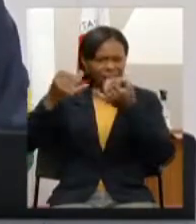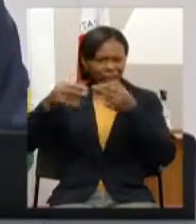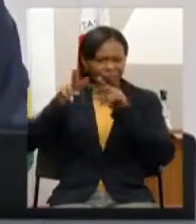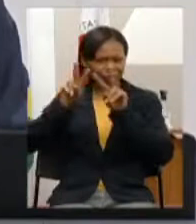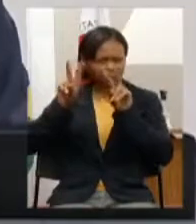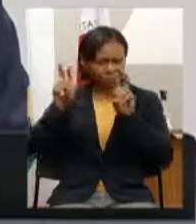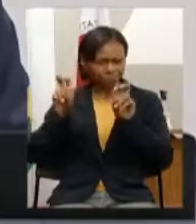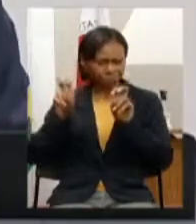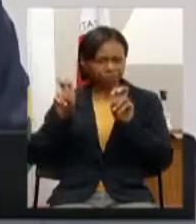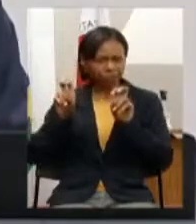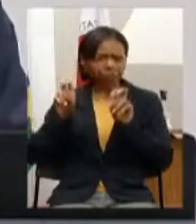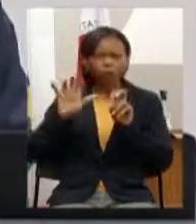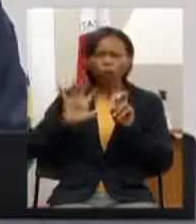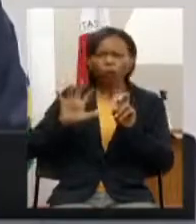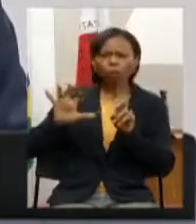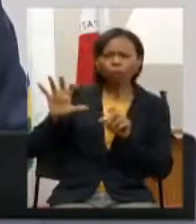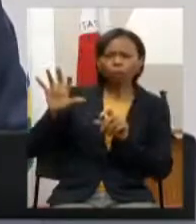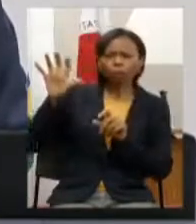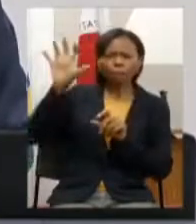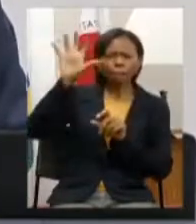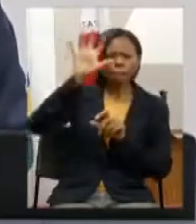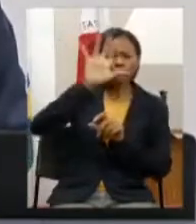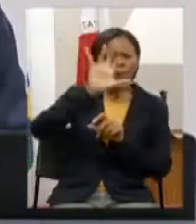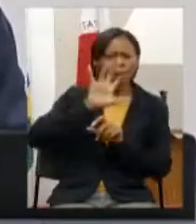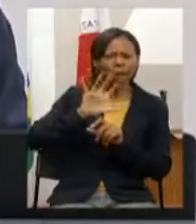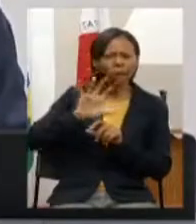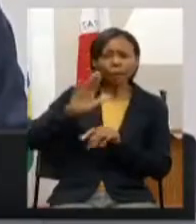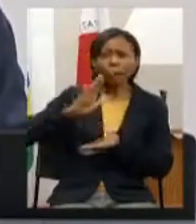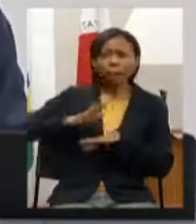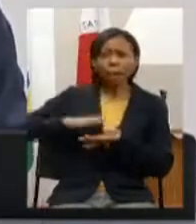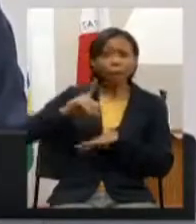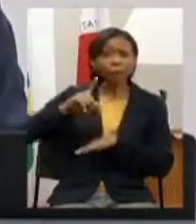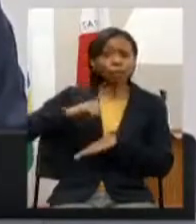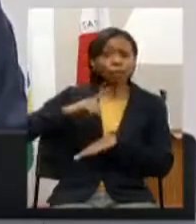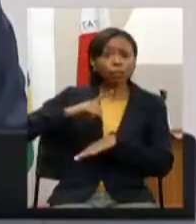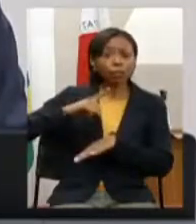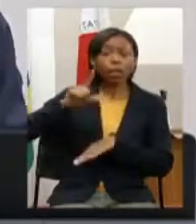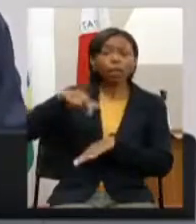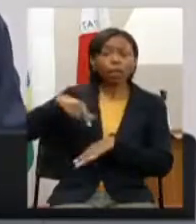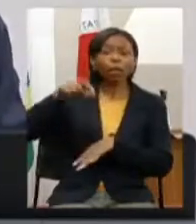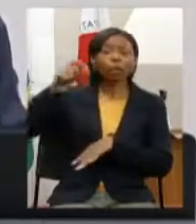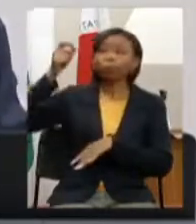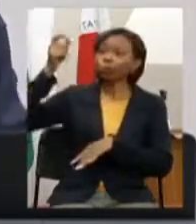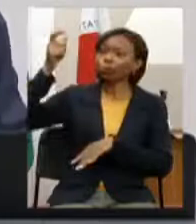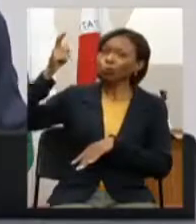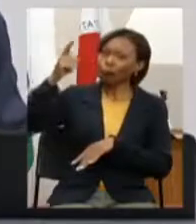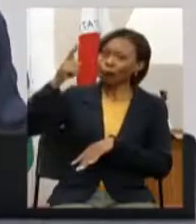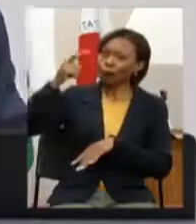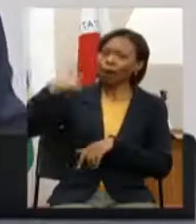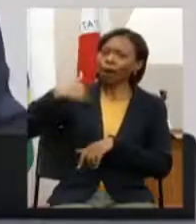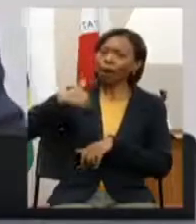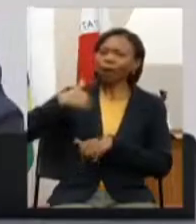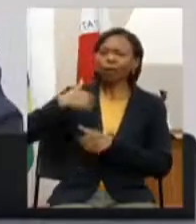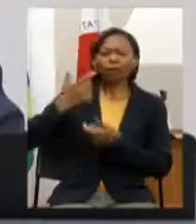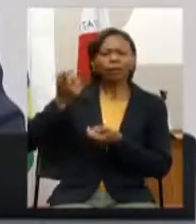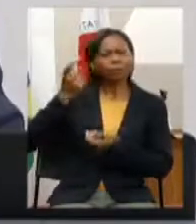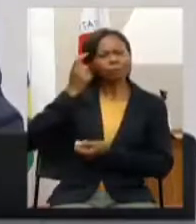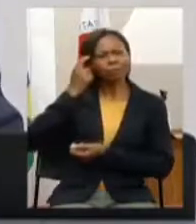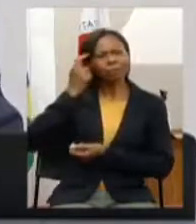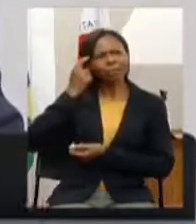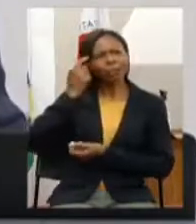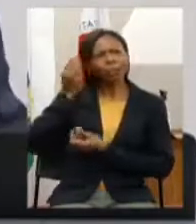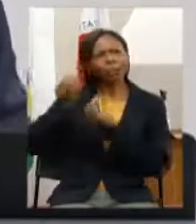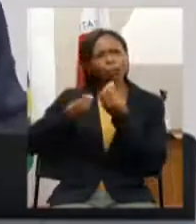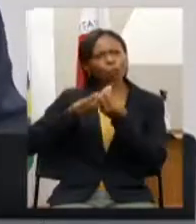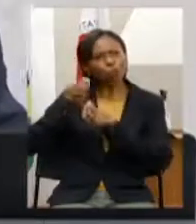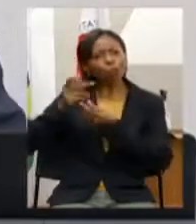e quantas regiões que o que nós mais temos é sol e eu ficava pensando olha quanta ideia o povo está